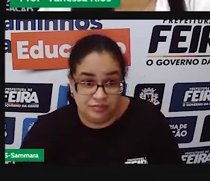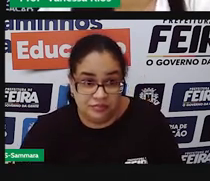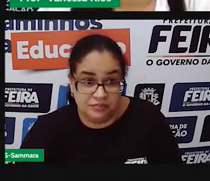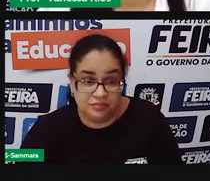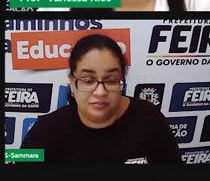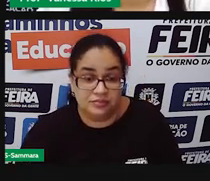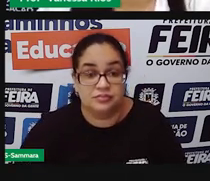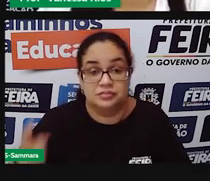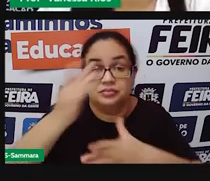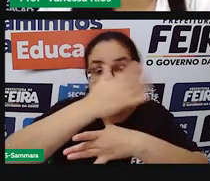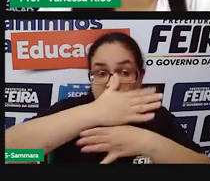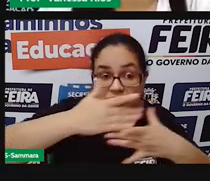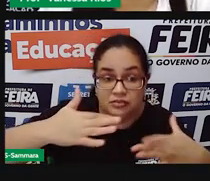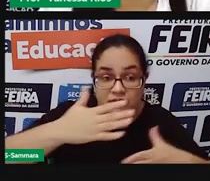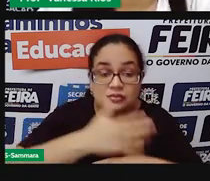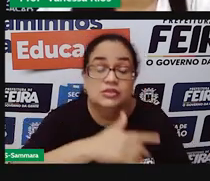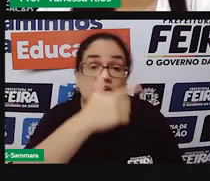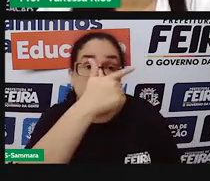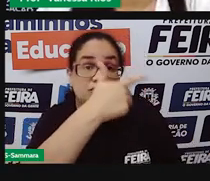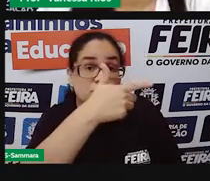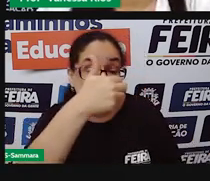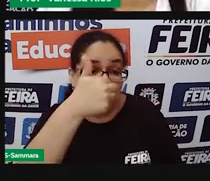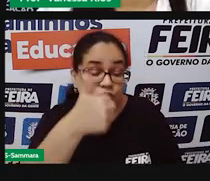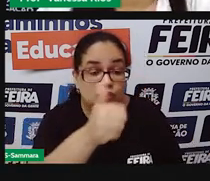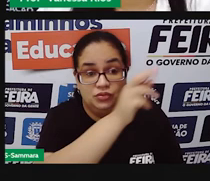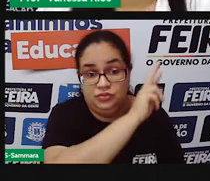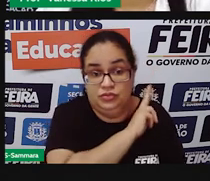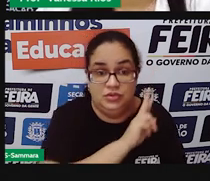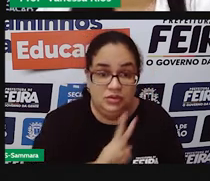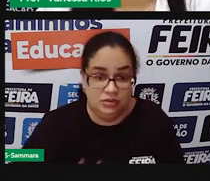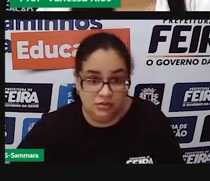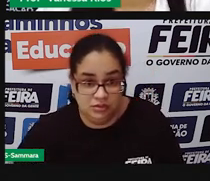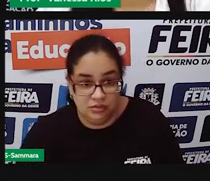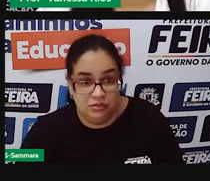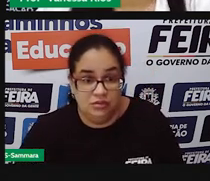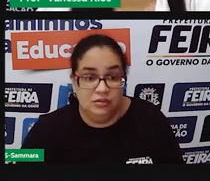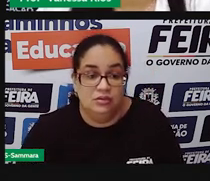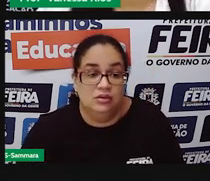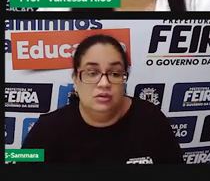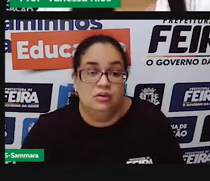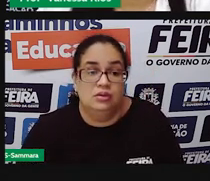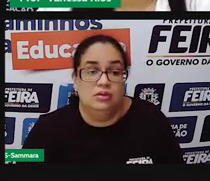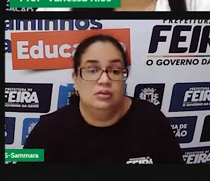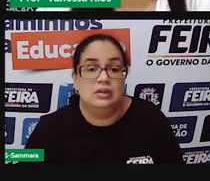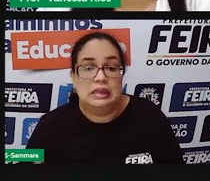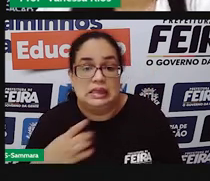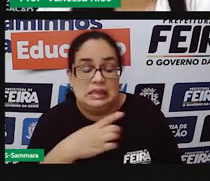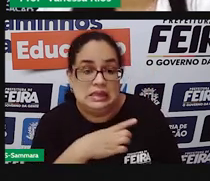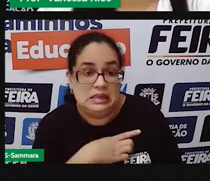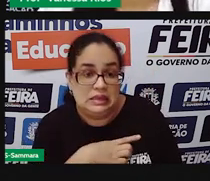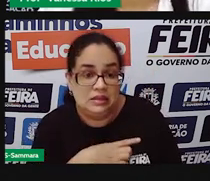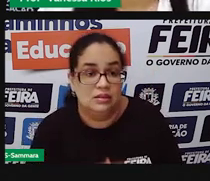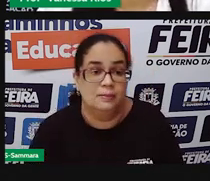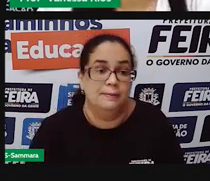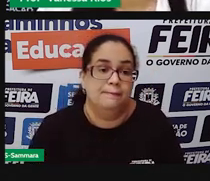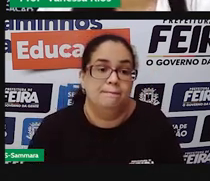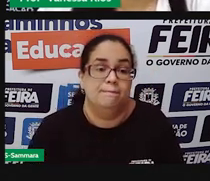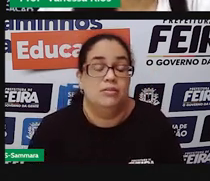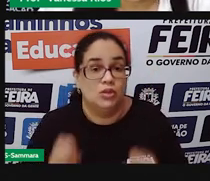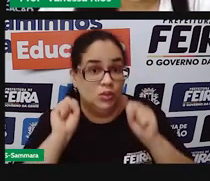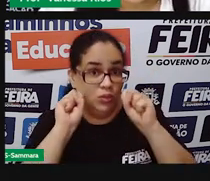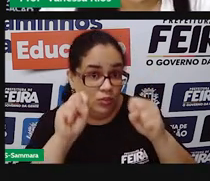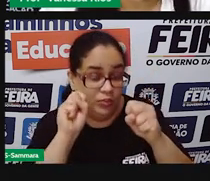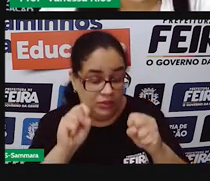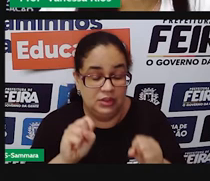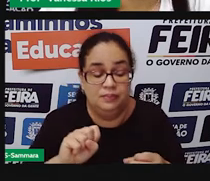da cidade 21 vereadores que estão aí no comando do poder